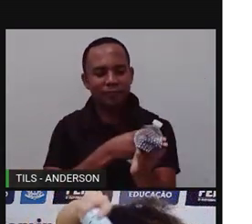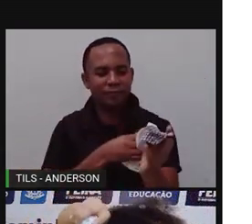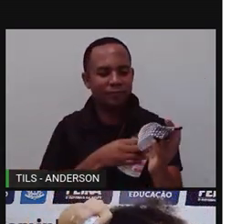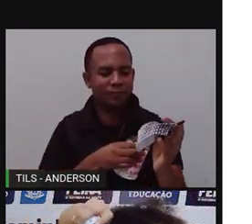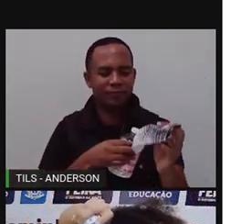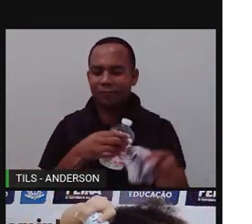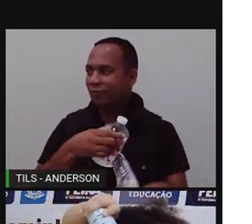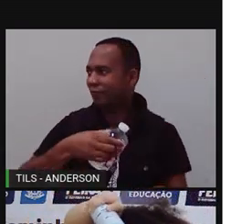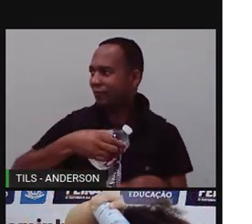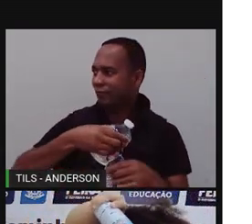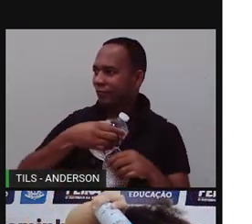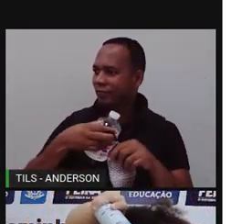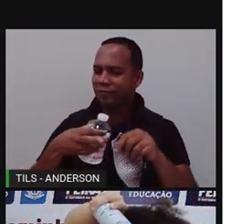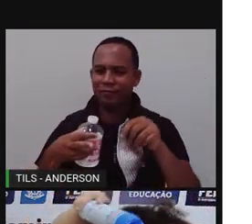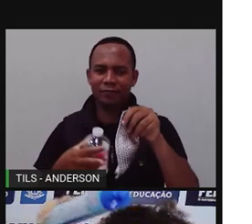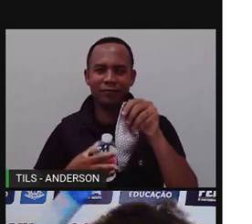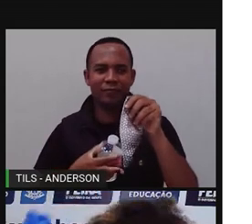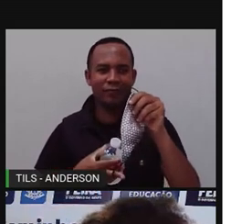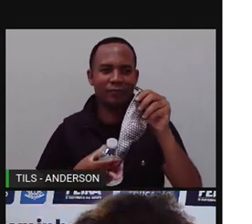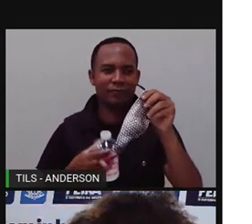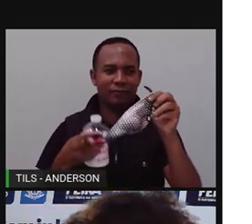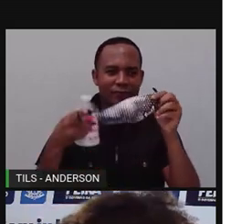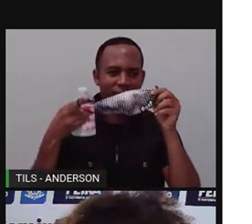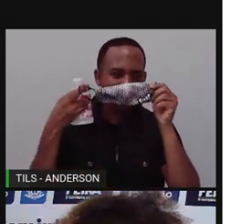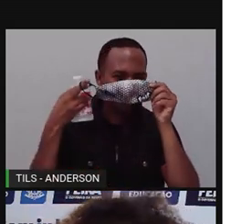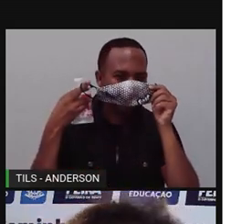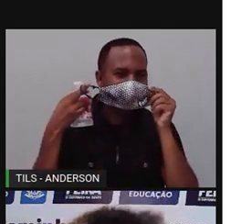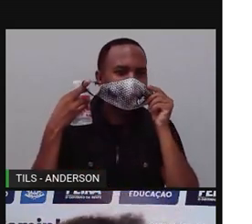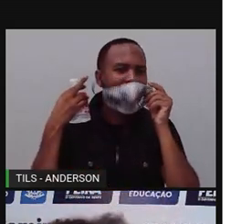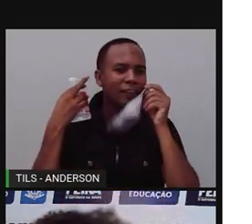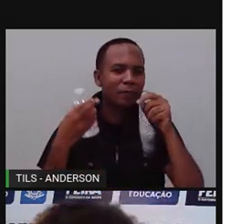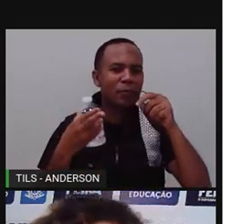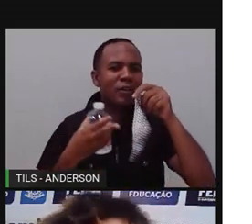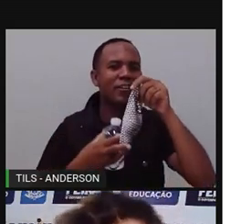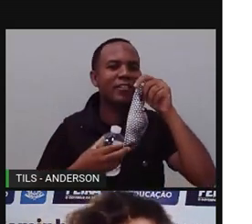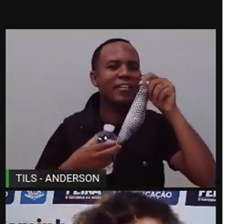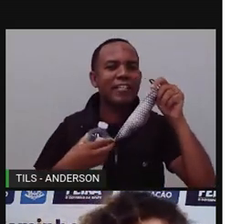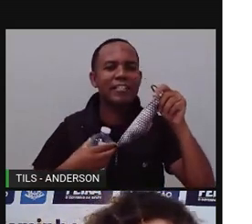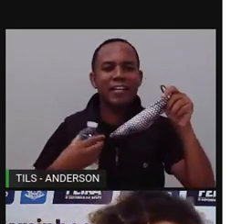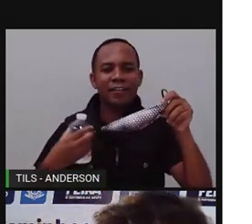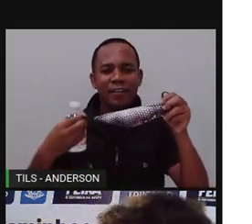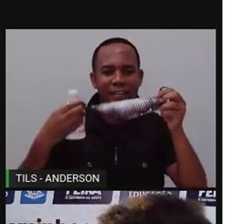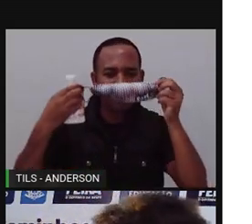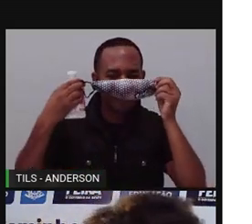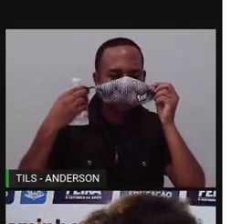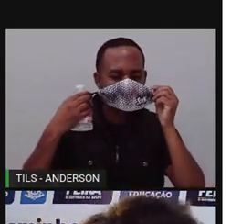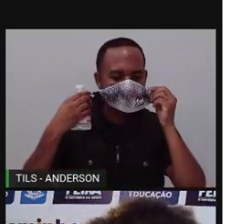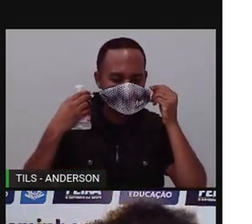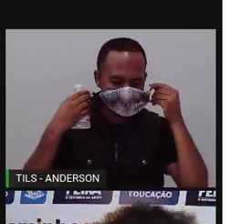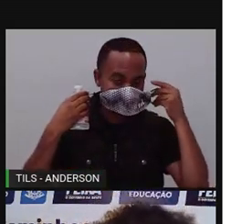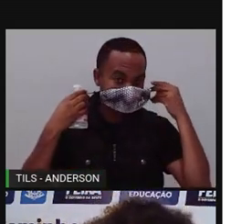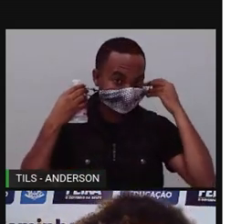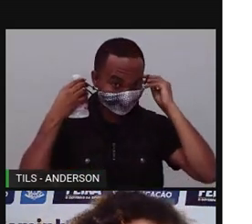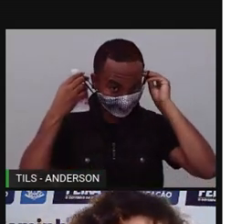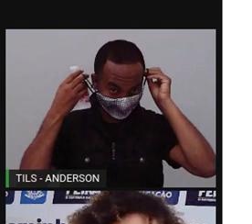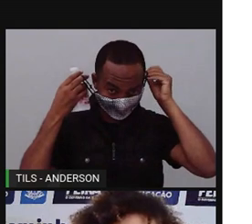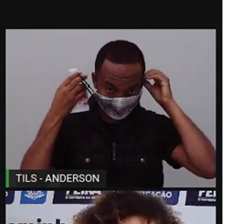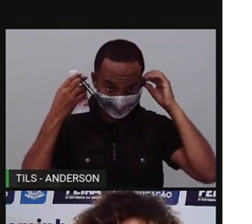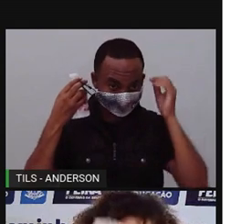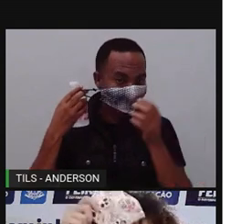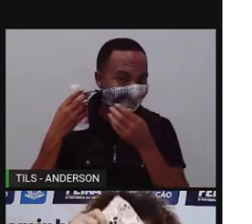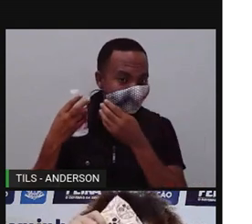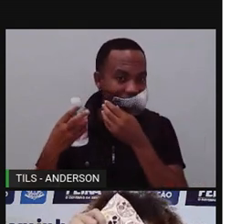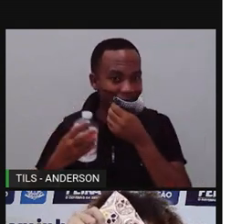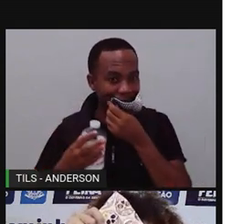um... Super saiazinha. Não, super saiazinha não faz assim, tá? Álcool. Tá?